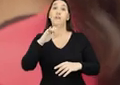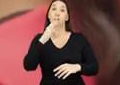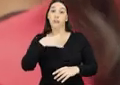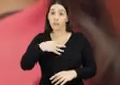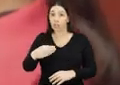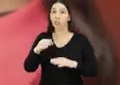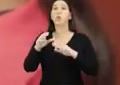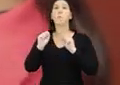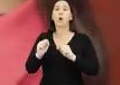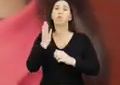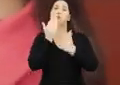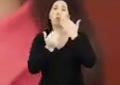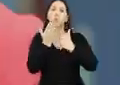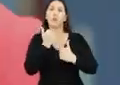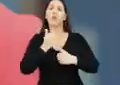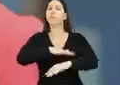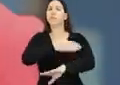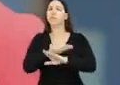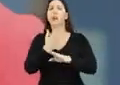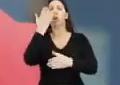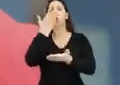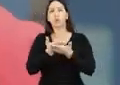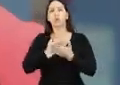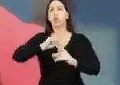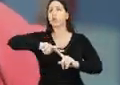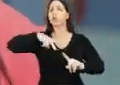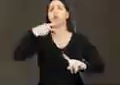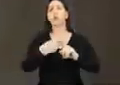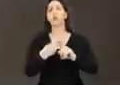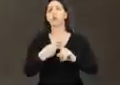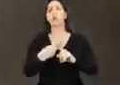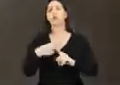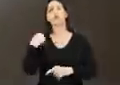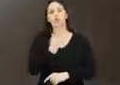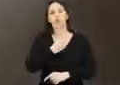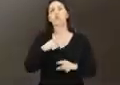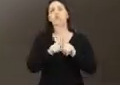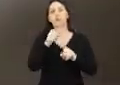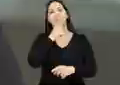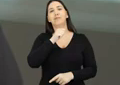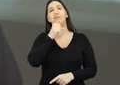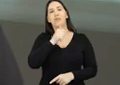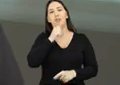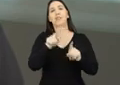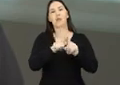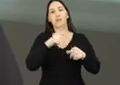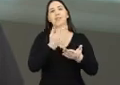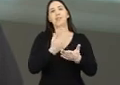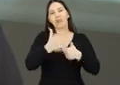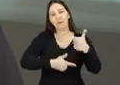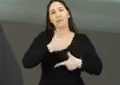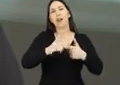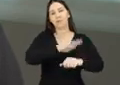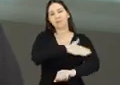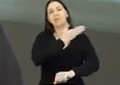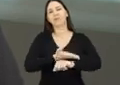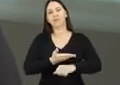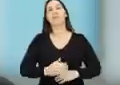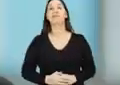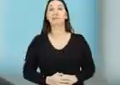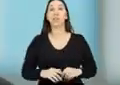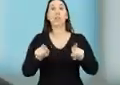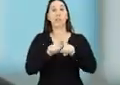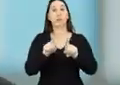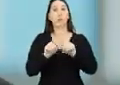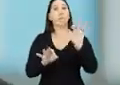Nós podemos ficar tranquilos e a família trabalhar também em tempo integral. Um outro programa que eu criei recentemente foi o Dignidade